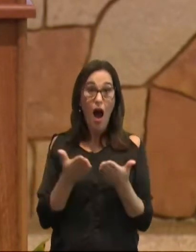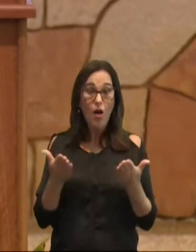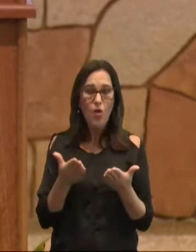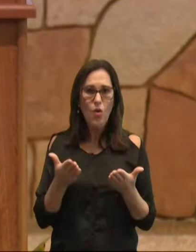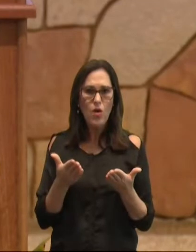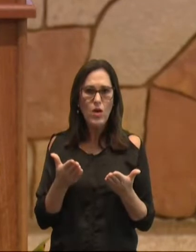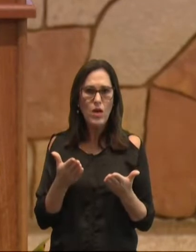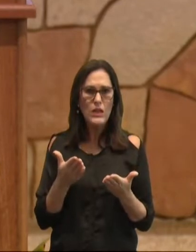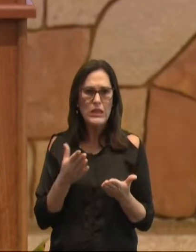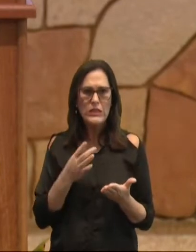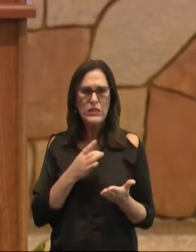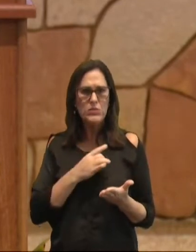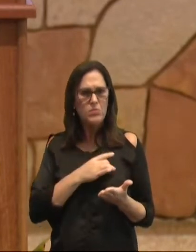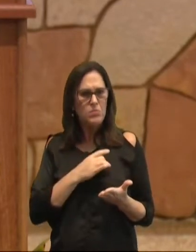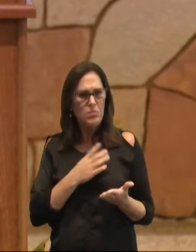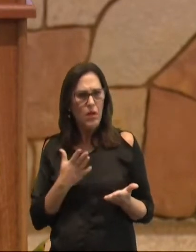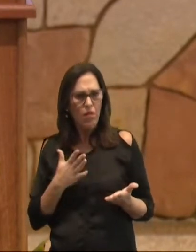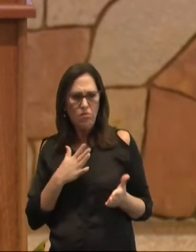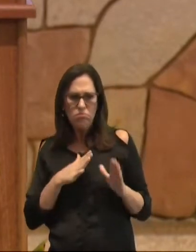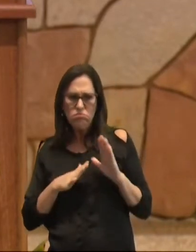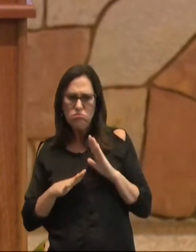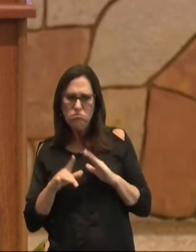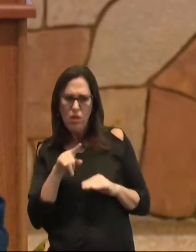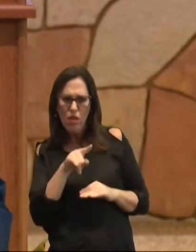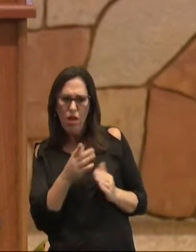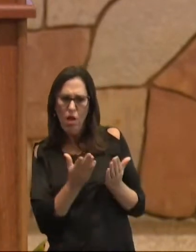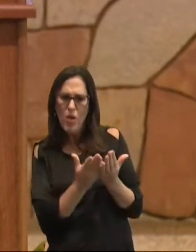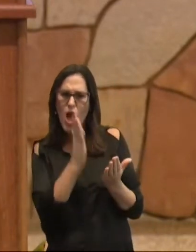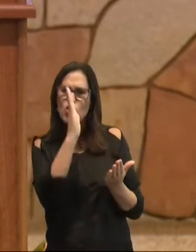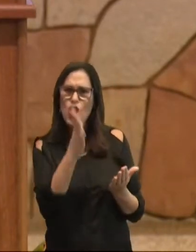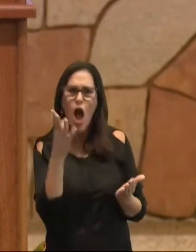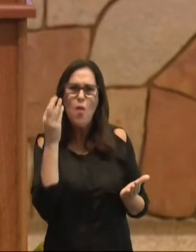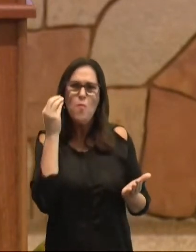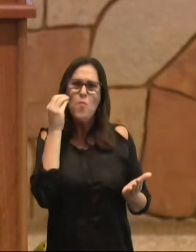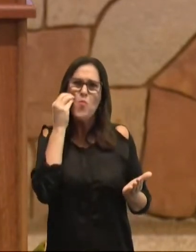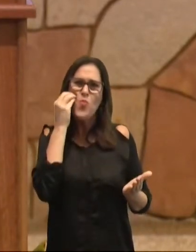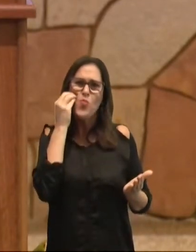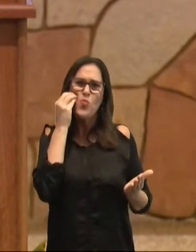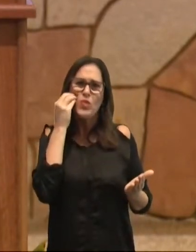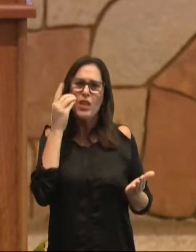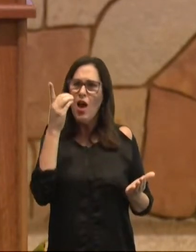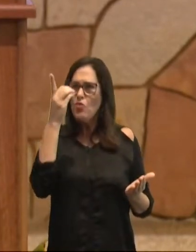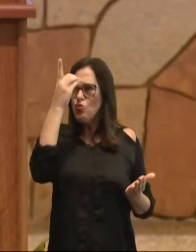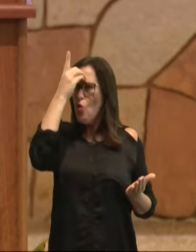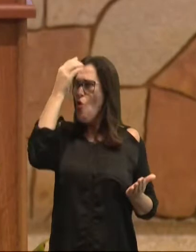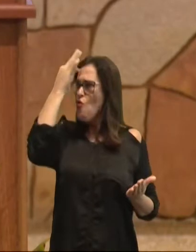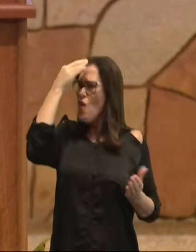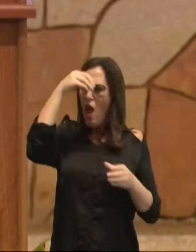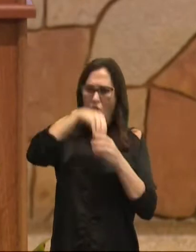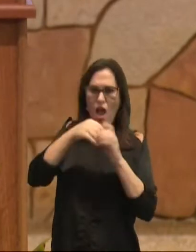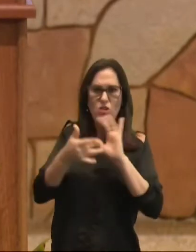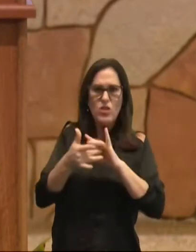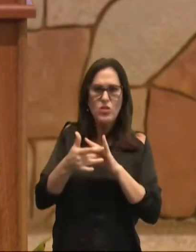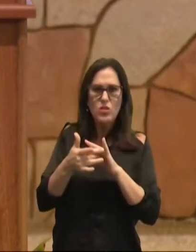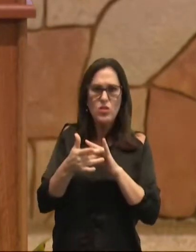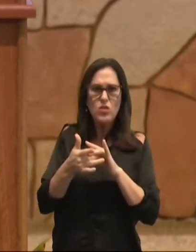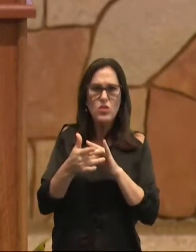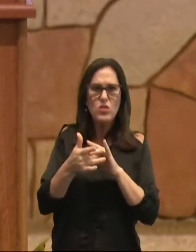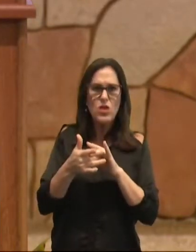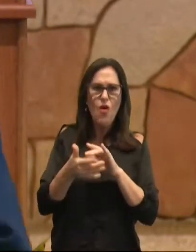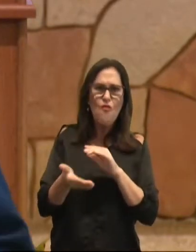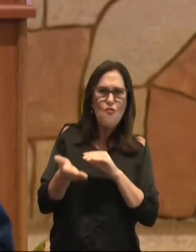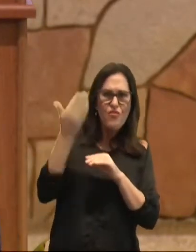está temeroso, que esses irmãos, que tinham provado, desse dom, da fé em Cristo, se voltassem aos